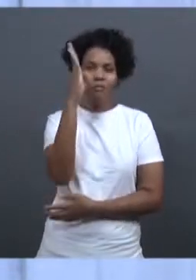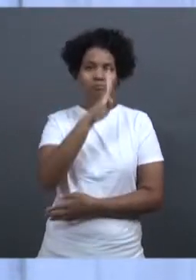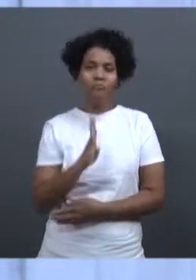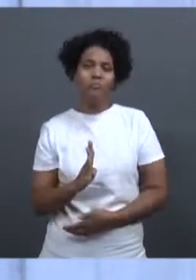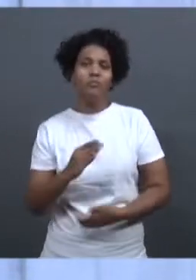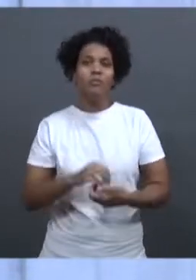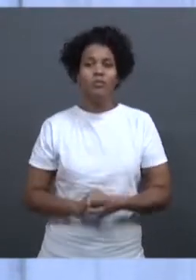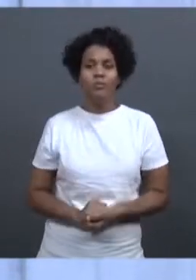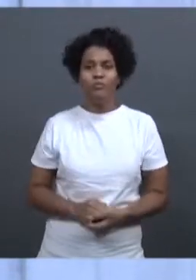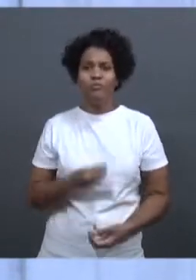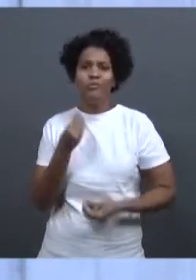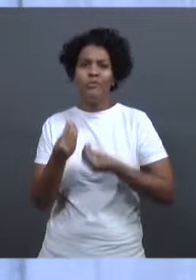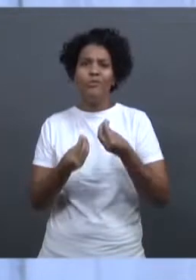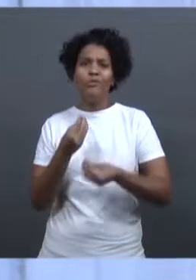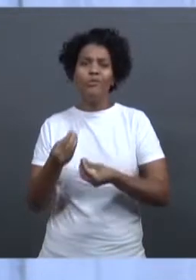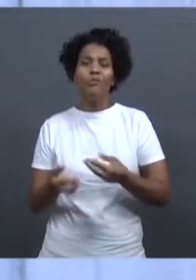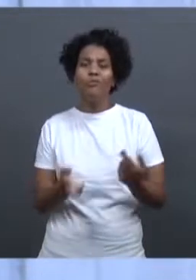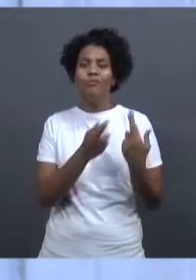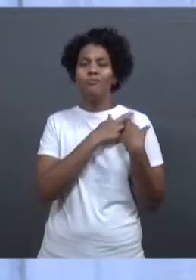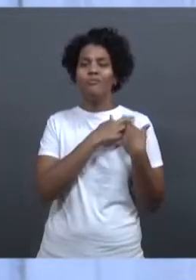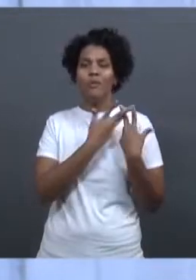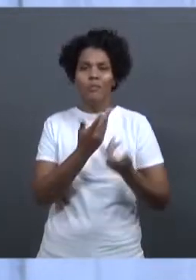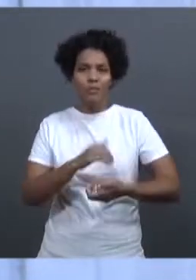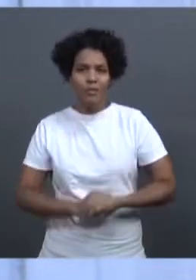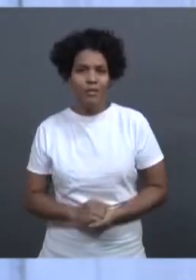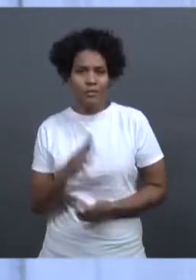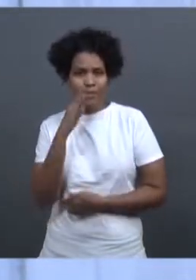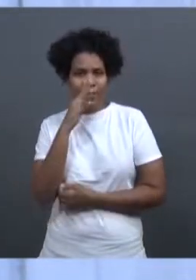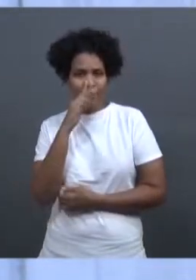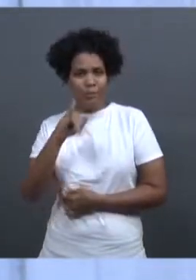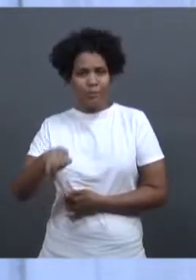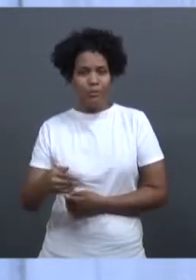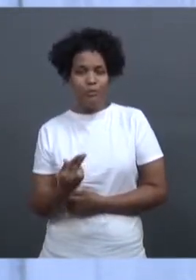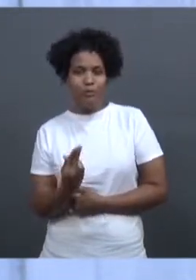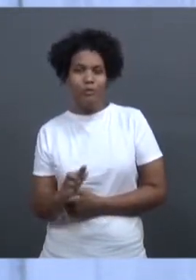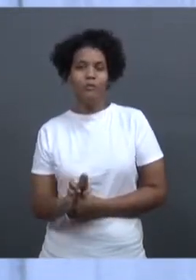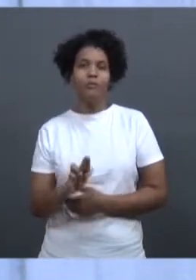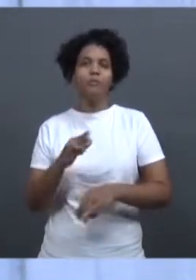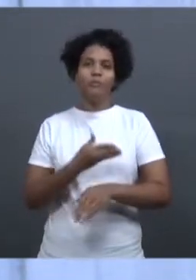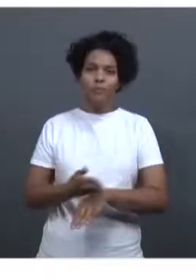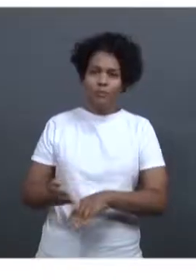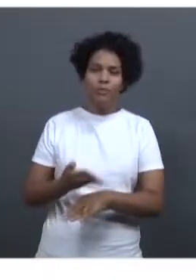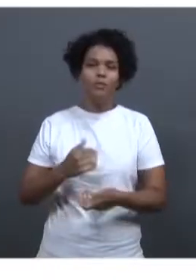dos envolvidos no caso. Fique com a gente, o Jornal da UFO está começando.